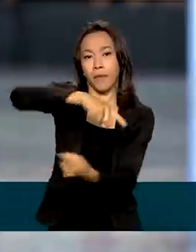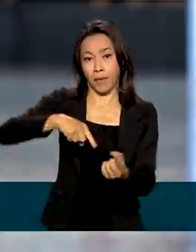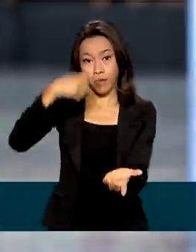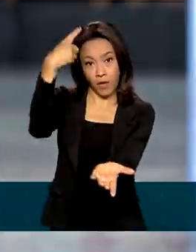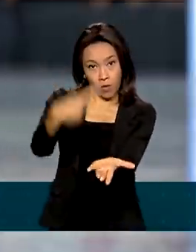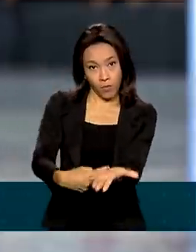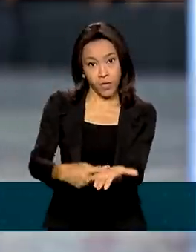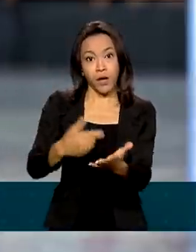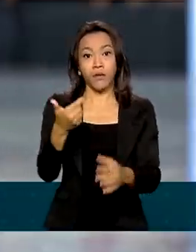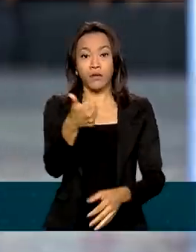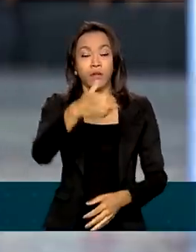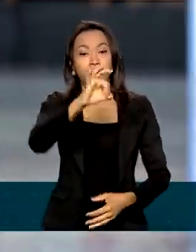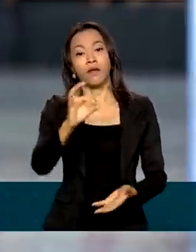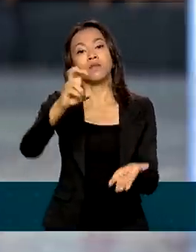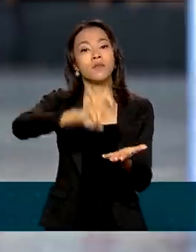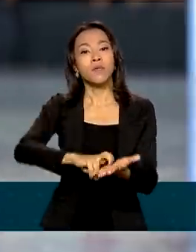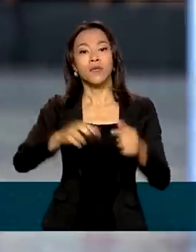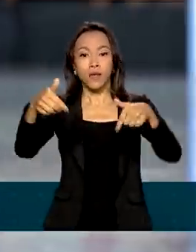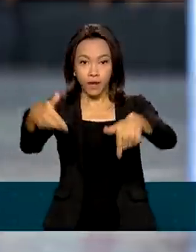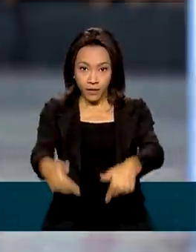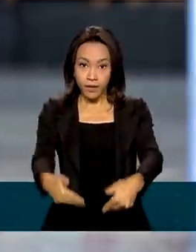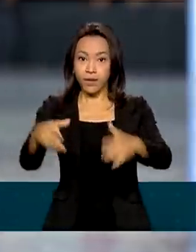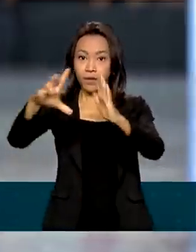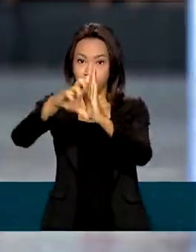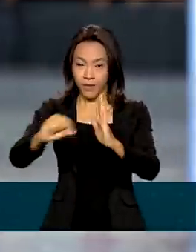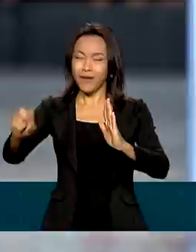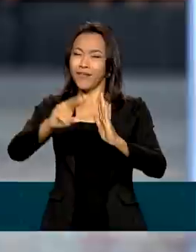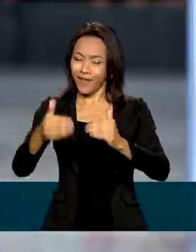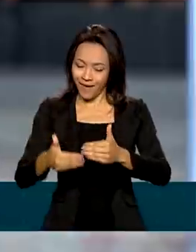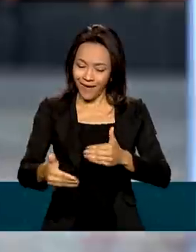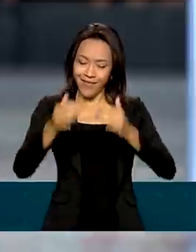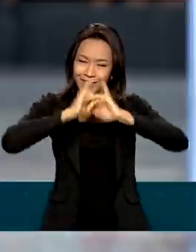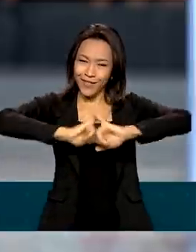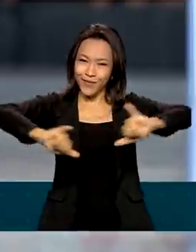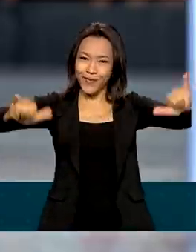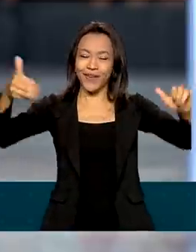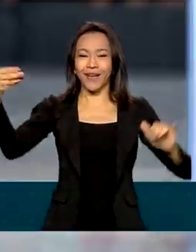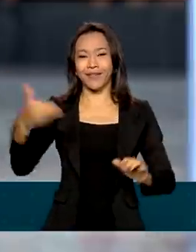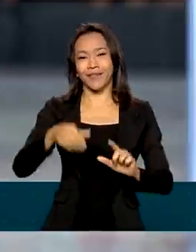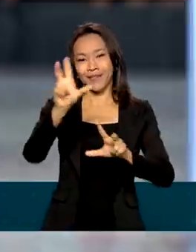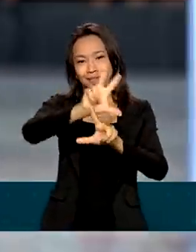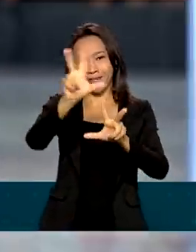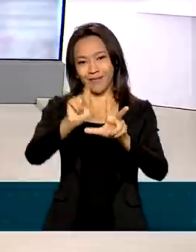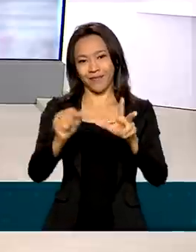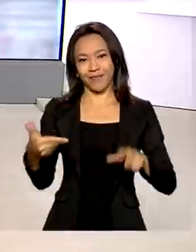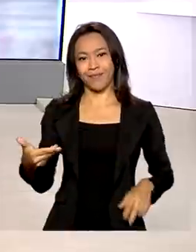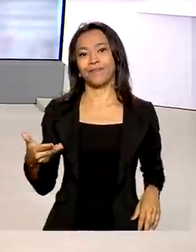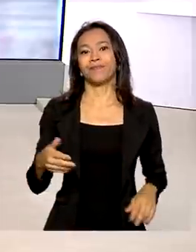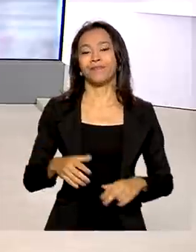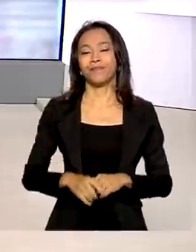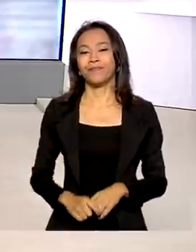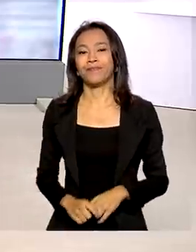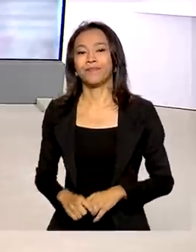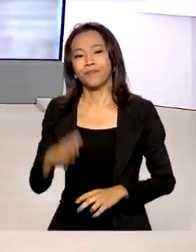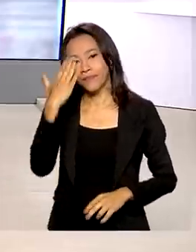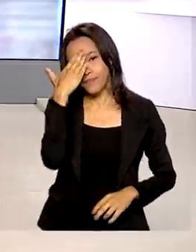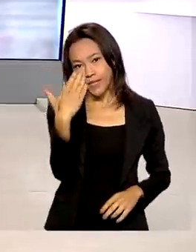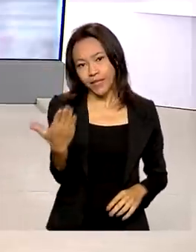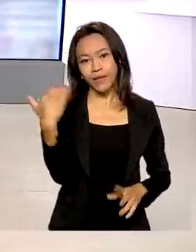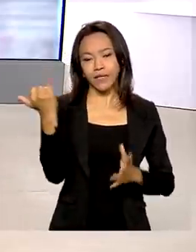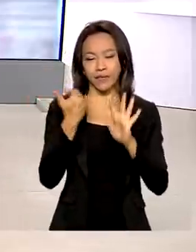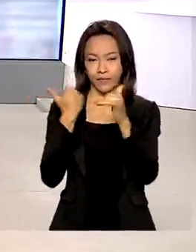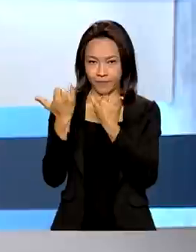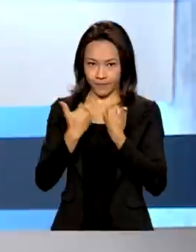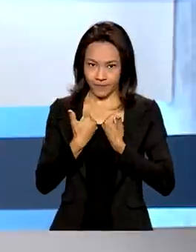as 10 horas da manhã aqui no Palácio do Planalto e vai ter transmissão ao vivo da TV Brasil. Luciana. Glauco, obrigada pelas